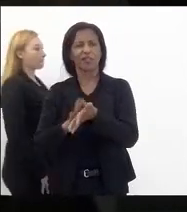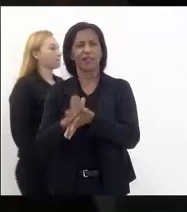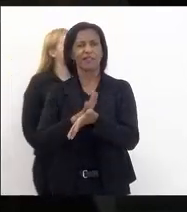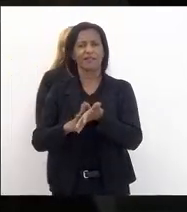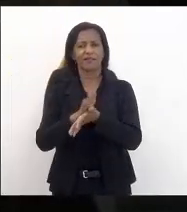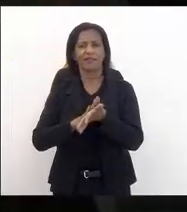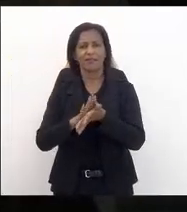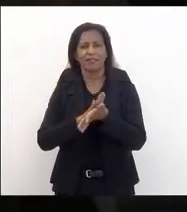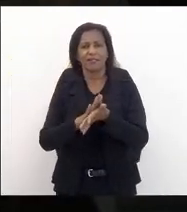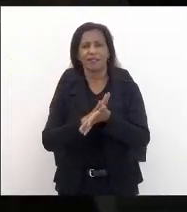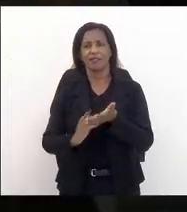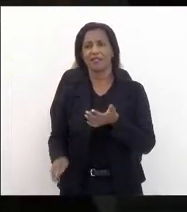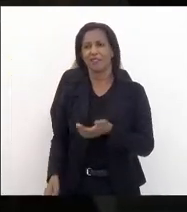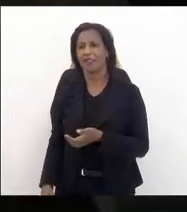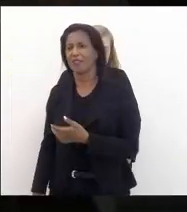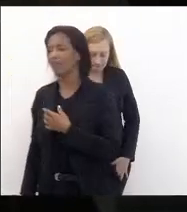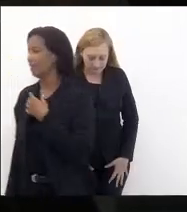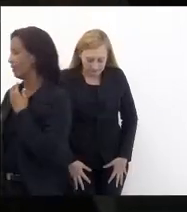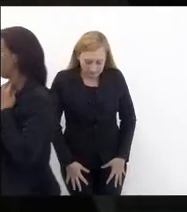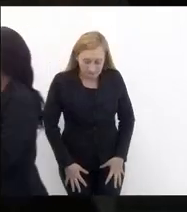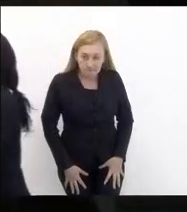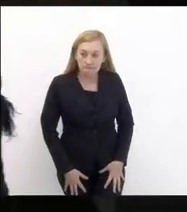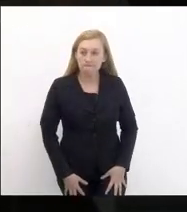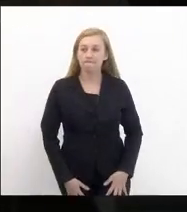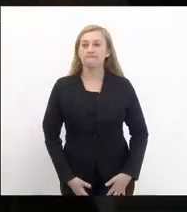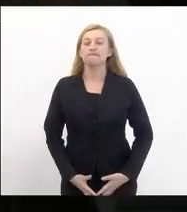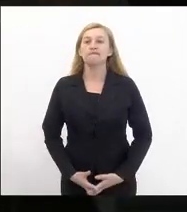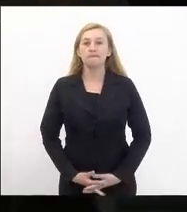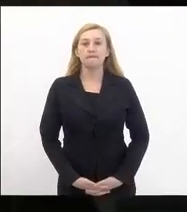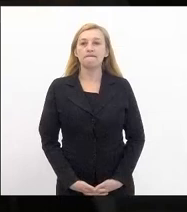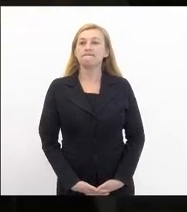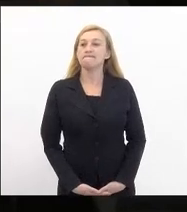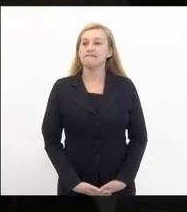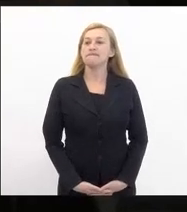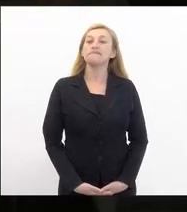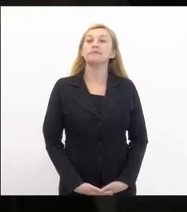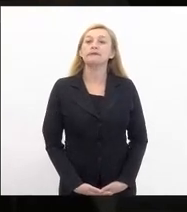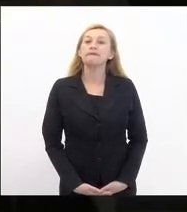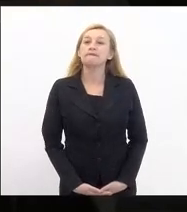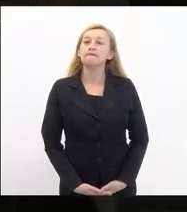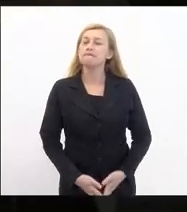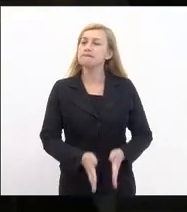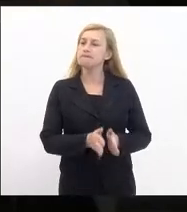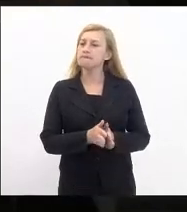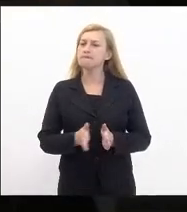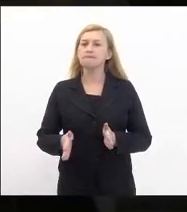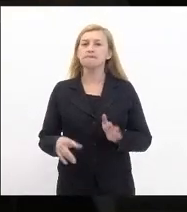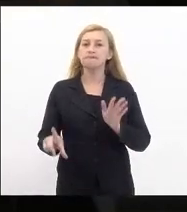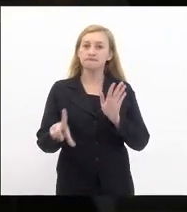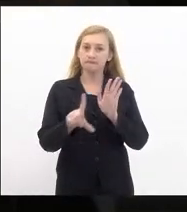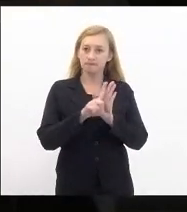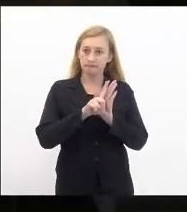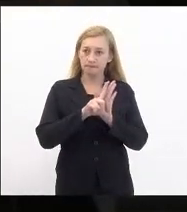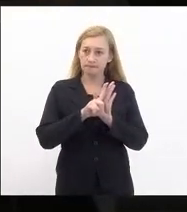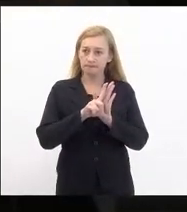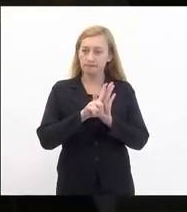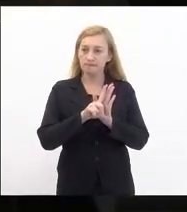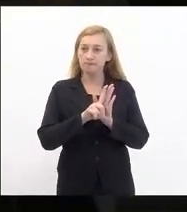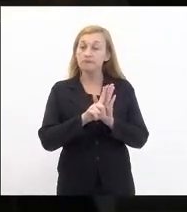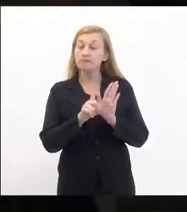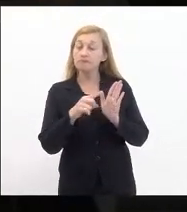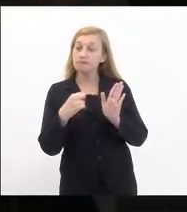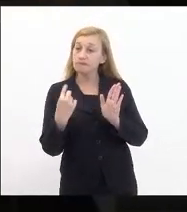talvez porque não se debruçado sobre a sequência das leis e nós nos